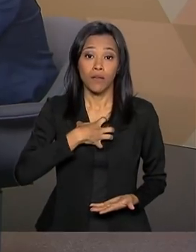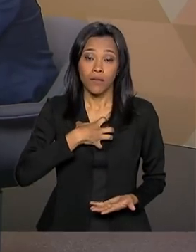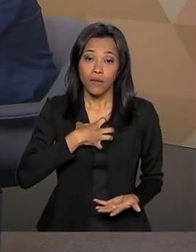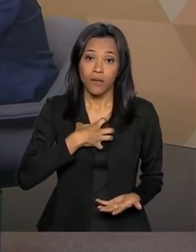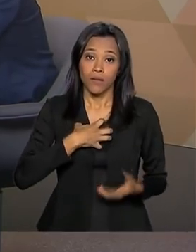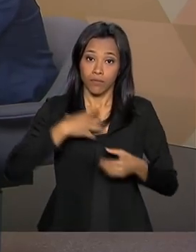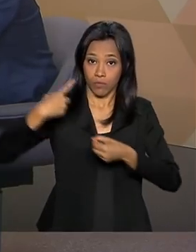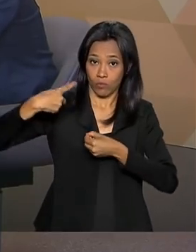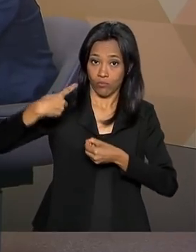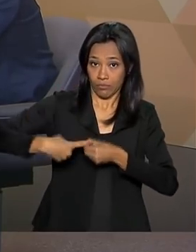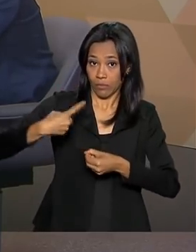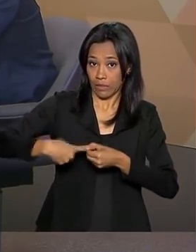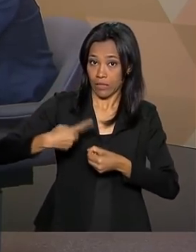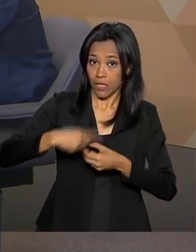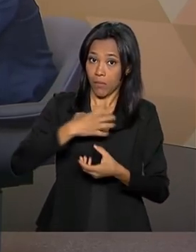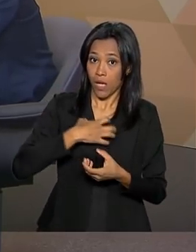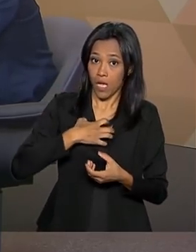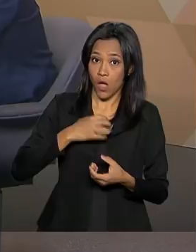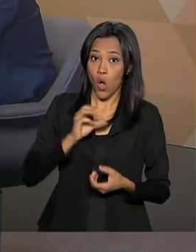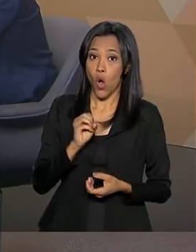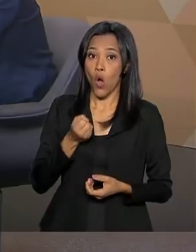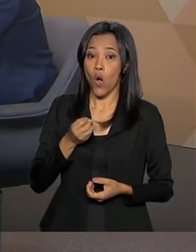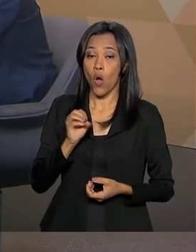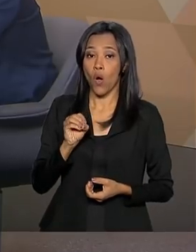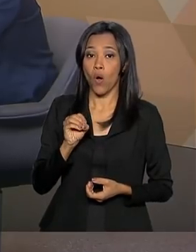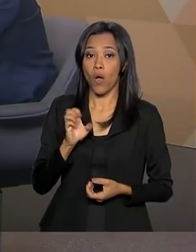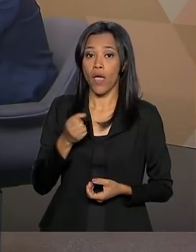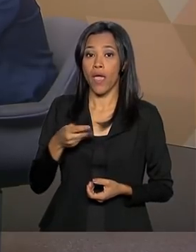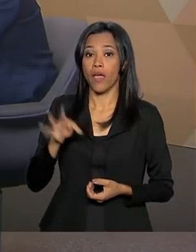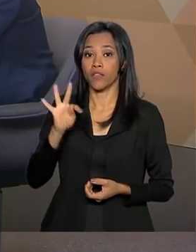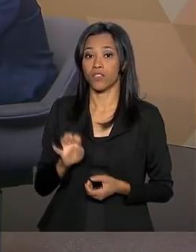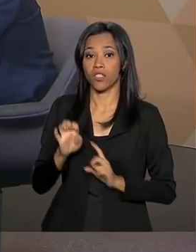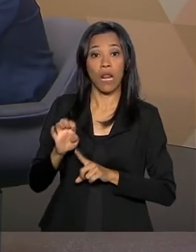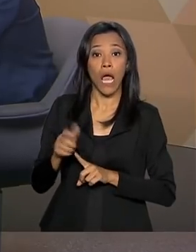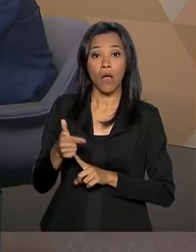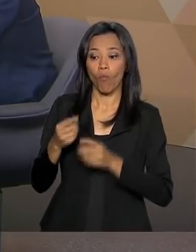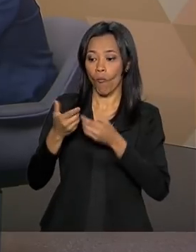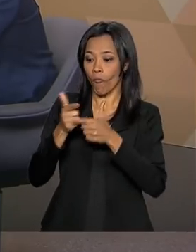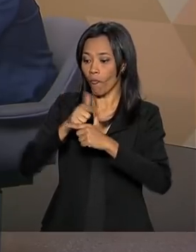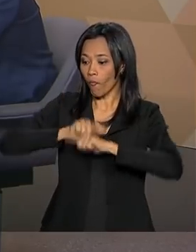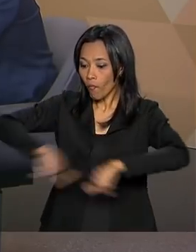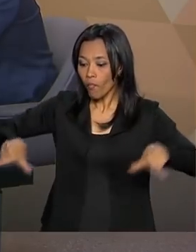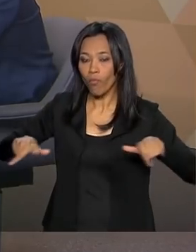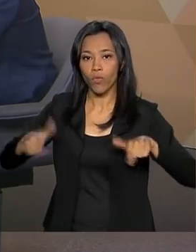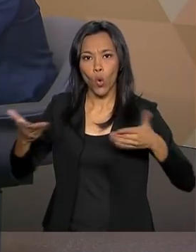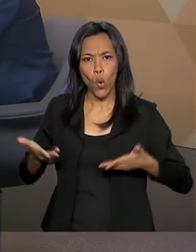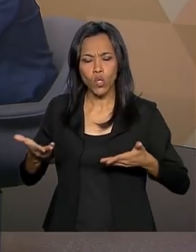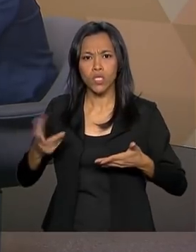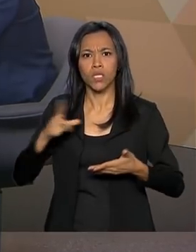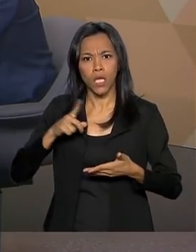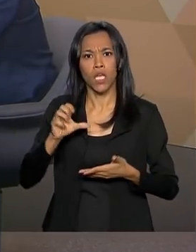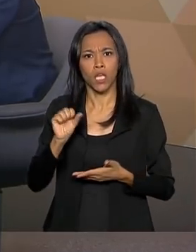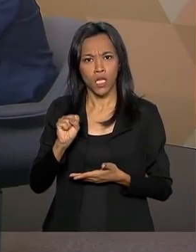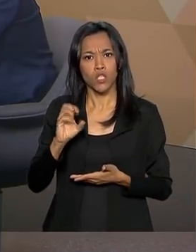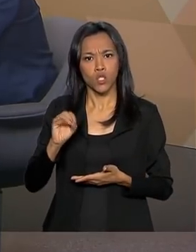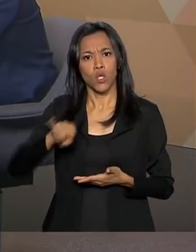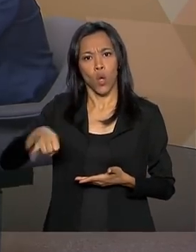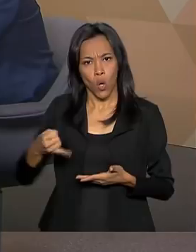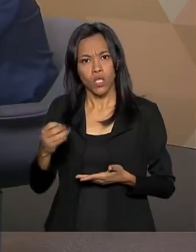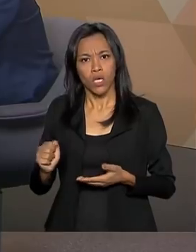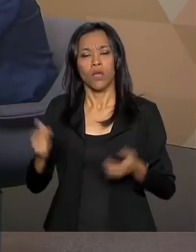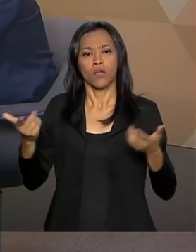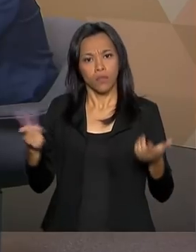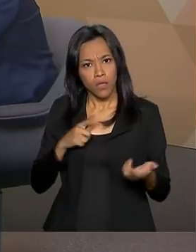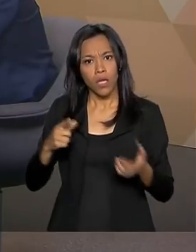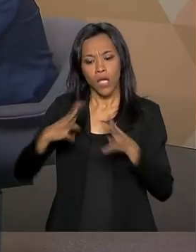tinha o oeste da Bahia, até pouco tempo atrás, era uma área pouco produtiva. Hoje nós temos uma área com grandes plantações de soja e de algodão, naquela